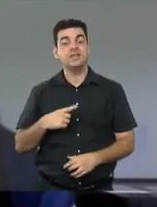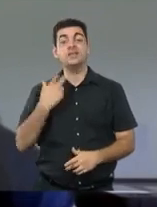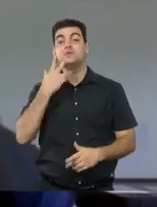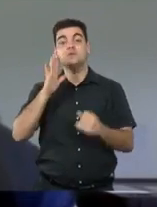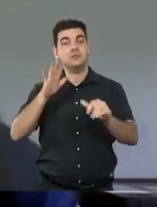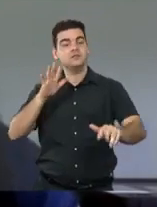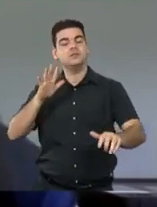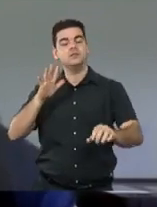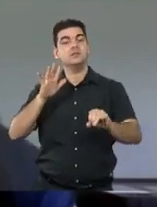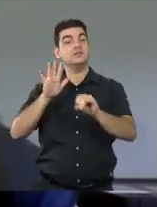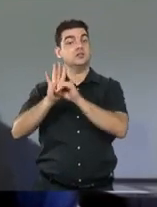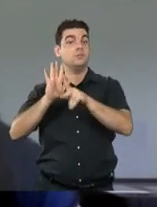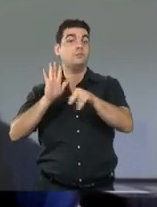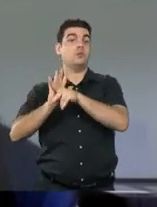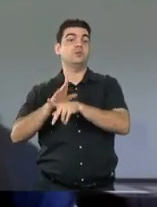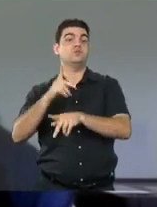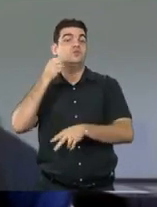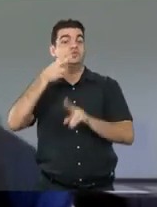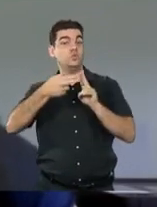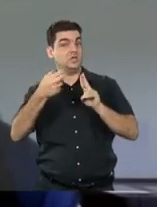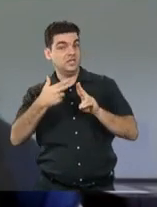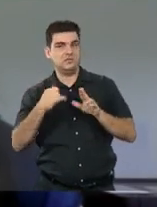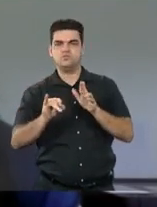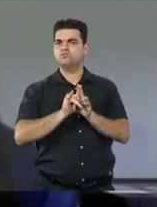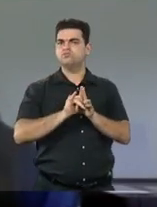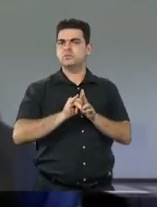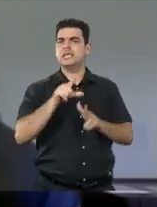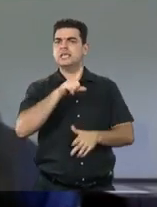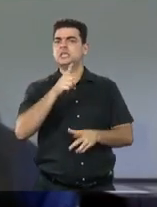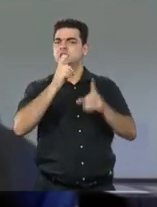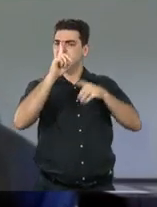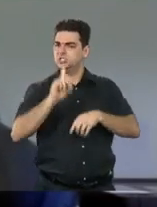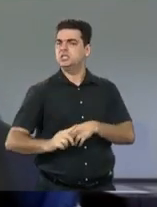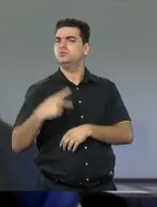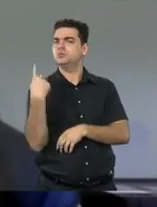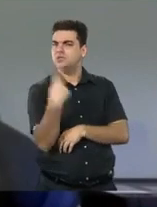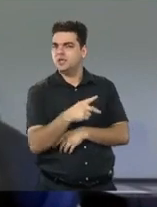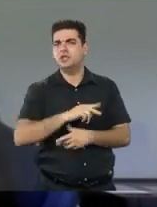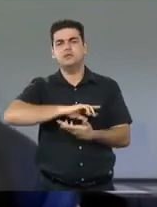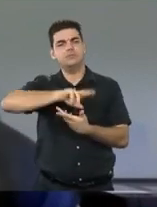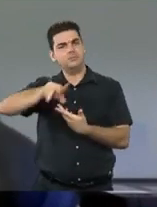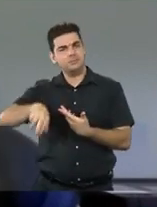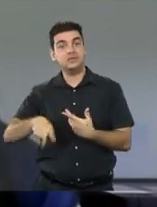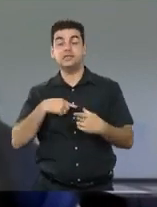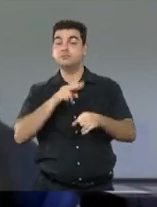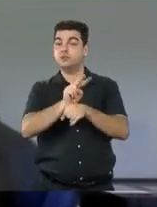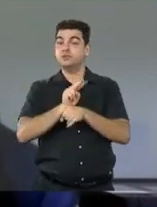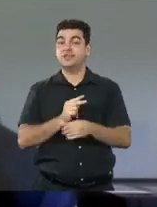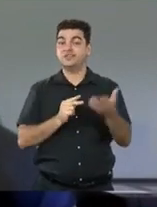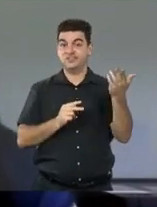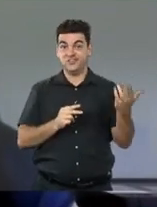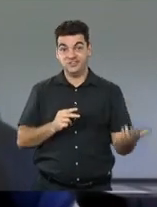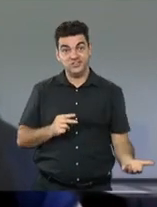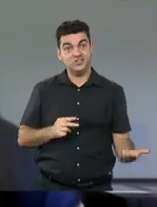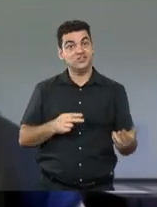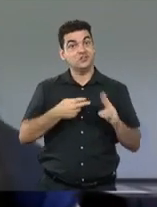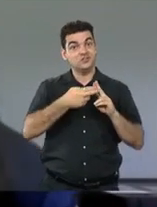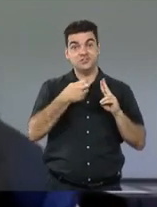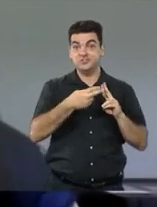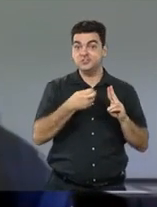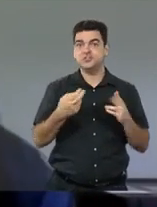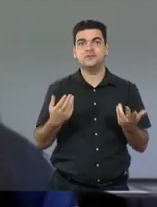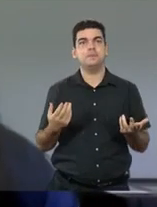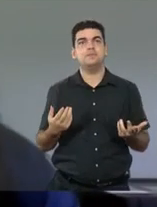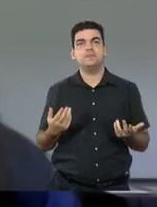identidade, que nos garante a nossa diversidade, que nos garante uma autonomia, que nos protege em relação à